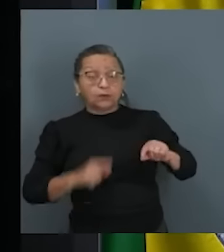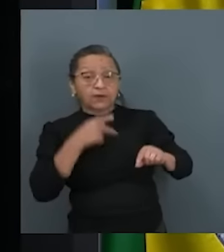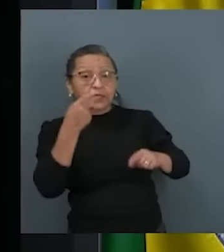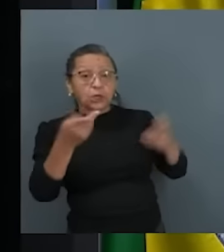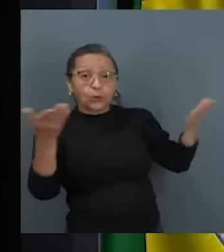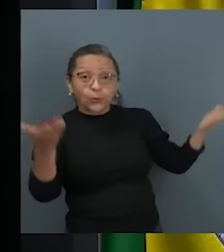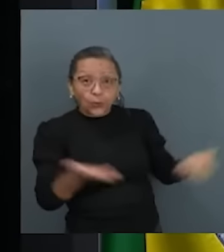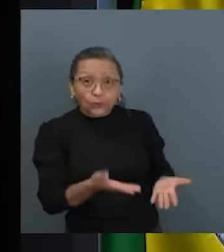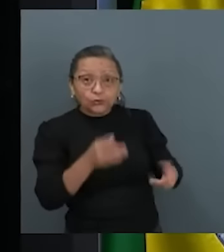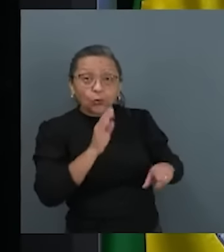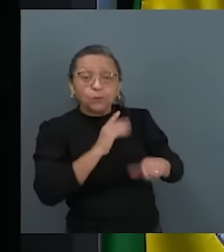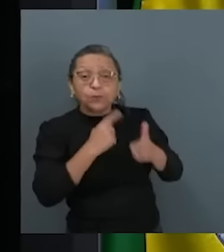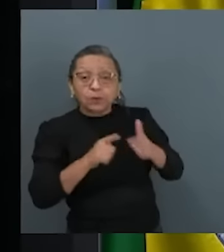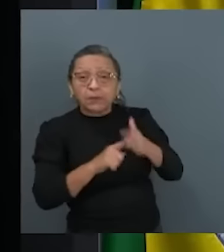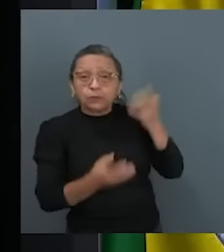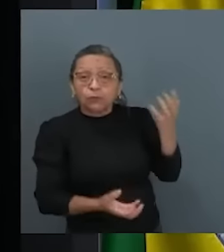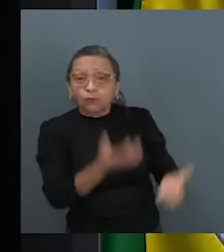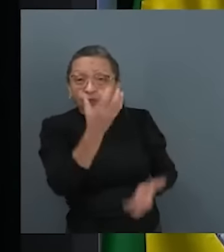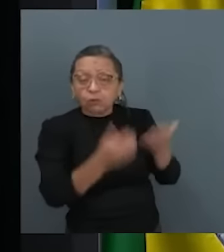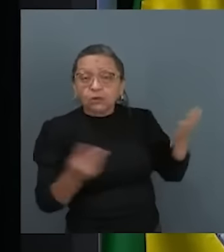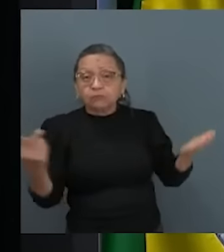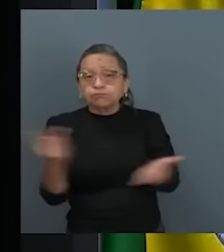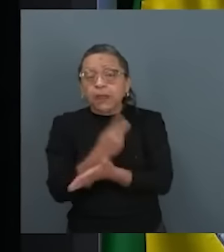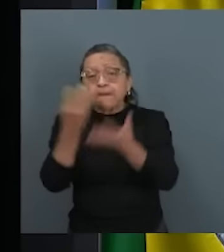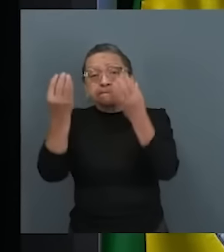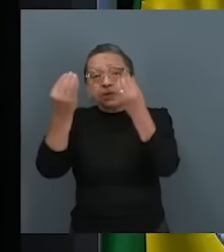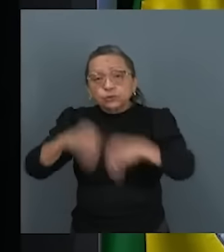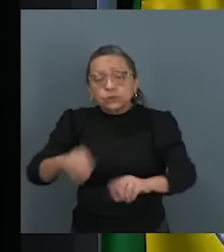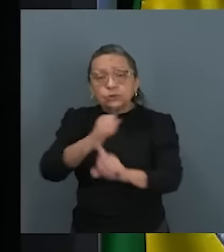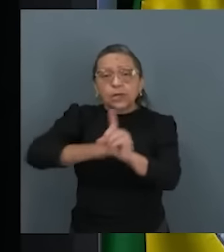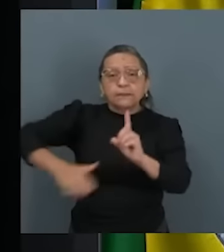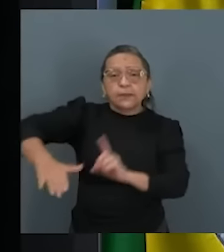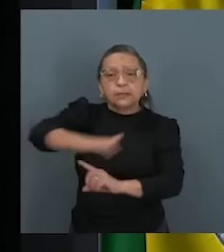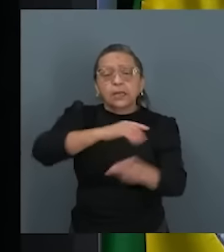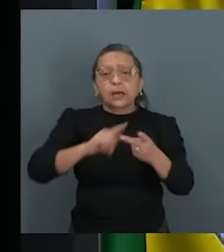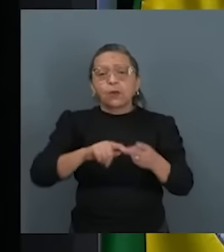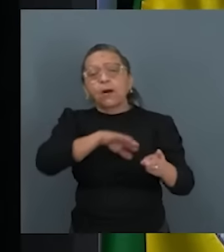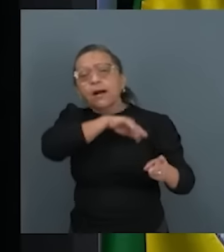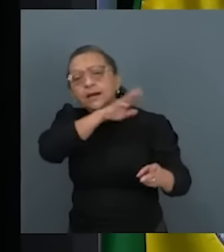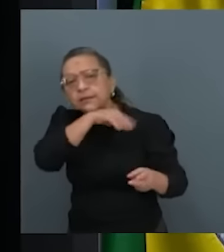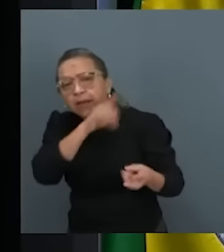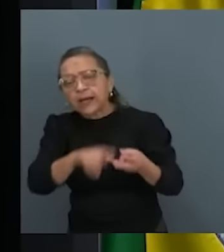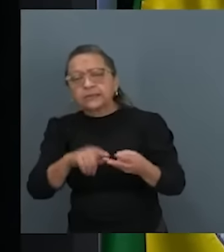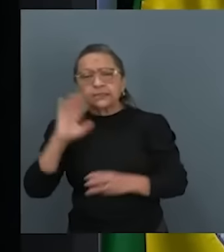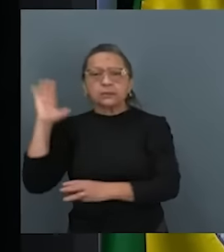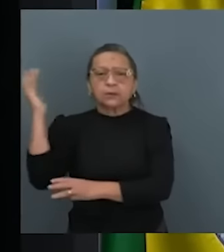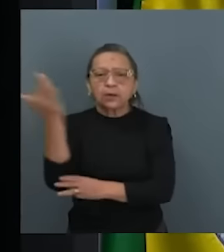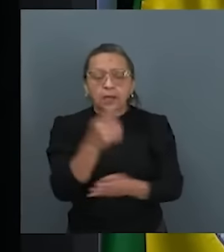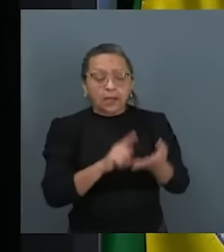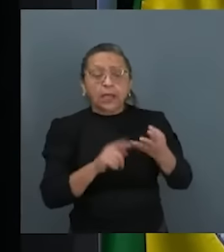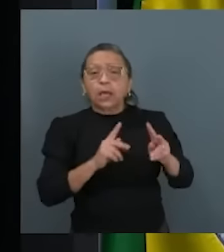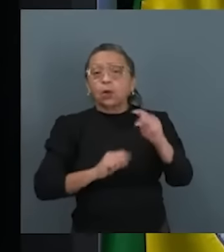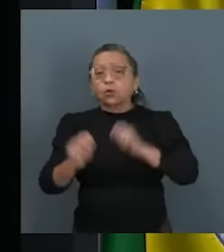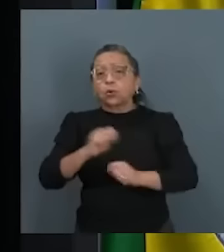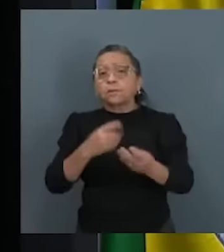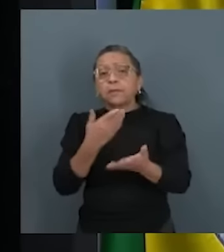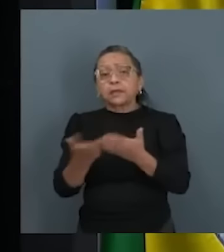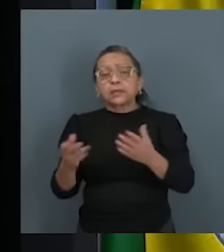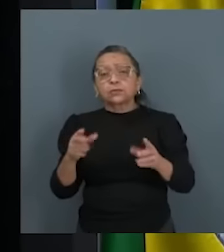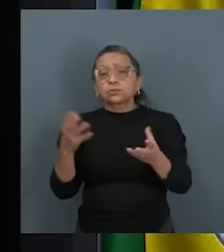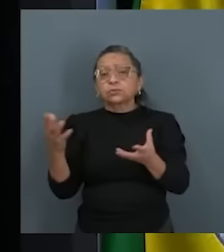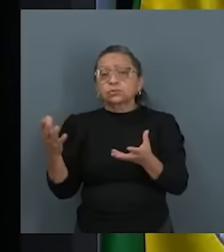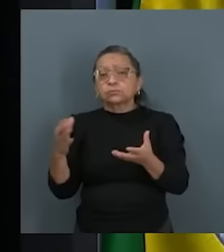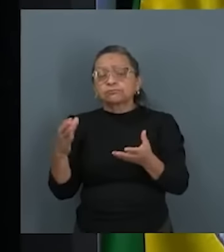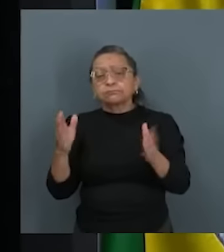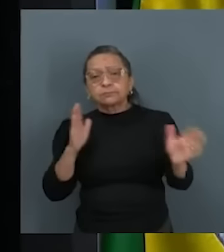essas queimadas, que está causando danos ambientais, fauna e flora, danos econômicos, estamos perdendo safras,